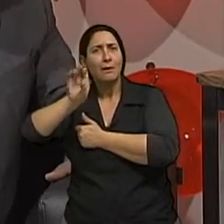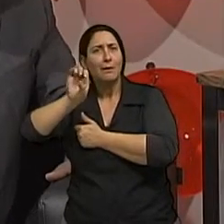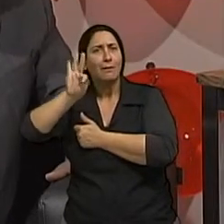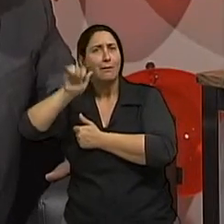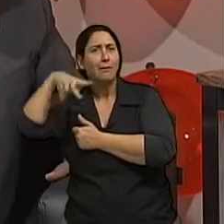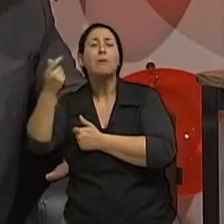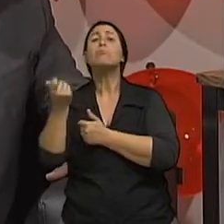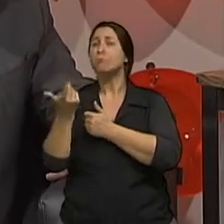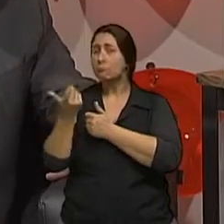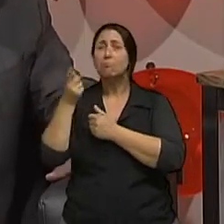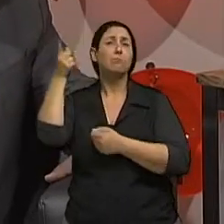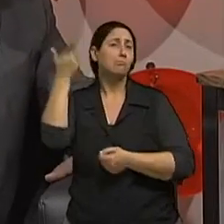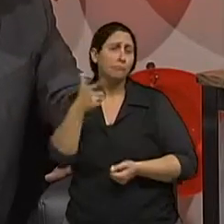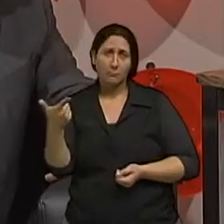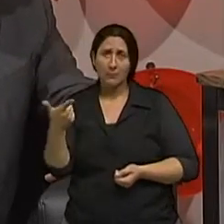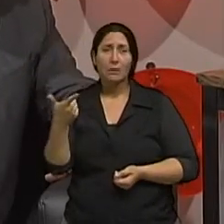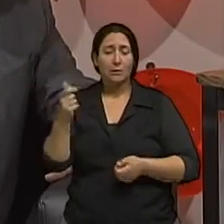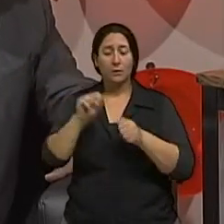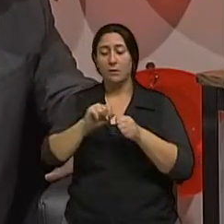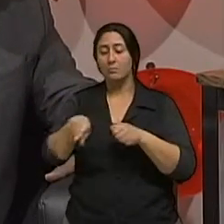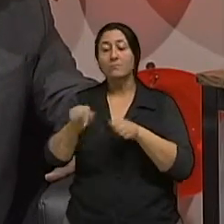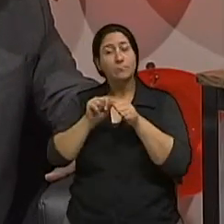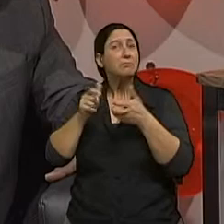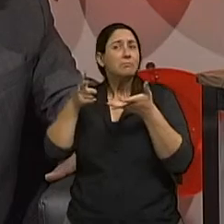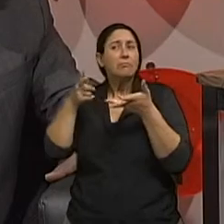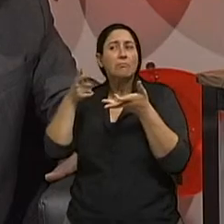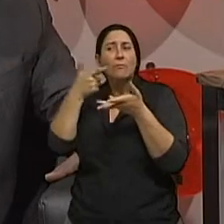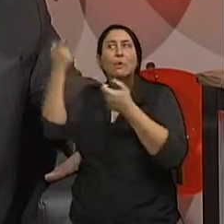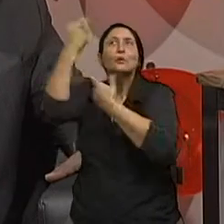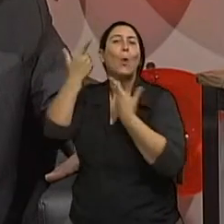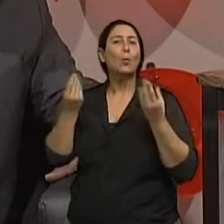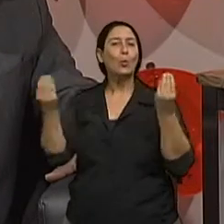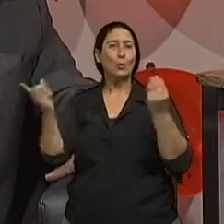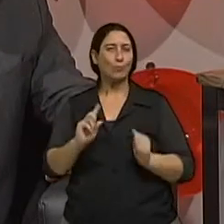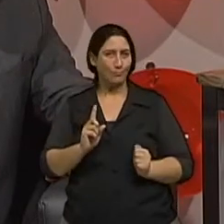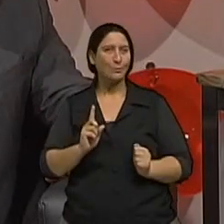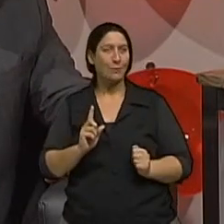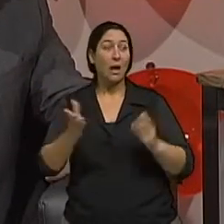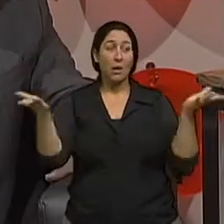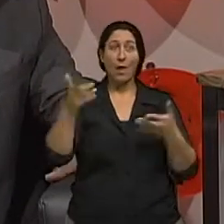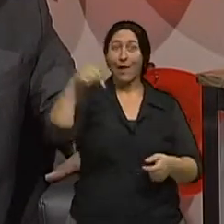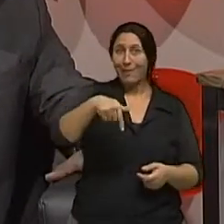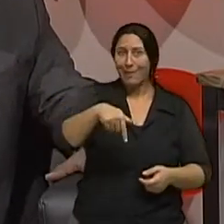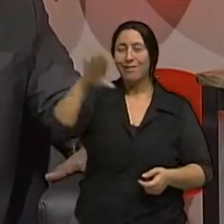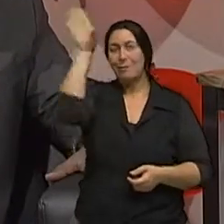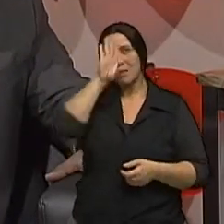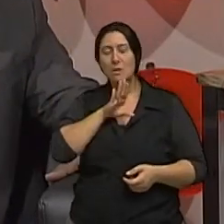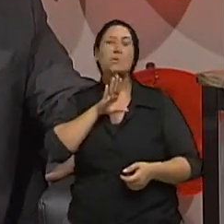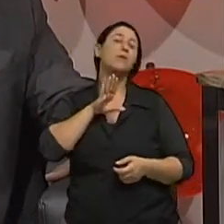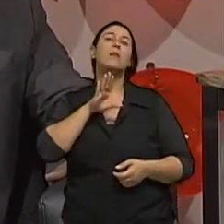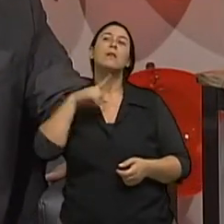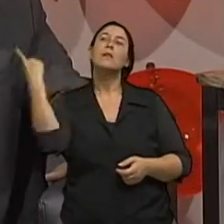protege totalmente porque mesmo em dias nublados mesmo em dias que não tenha sol que esteja chovendo existe radiação. Então a